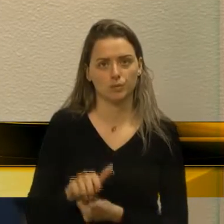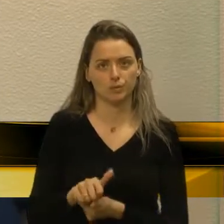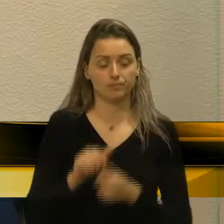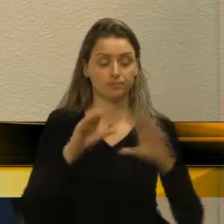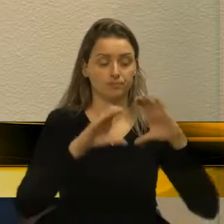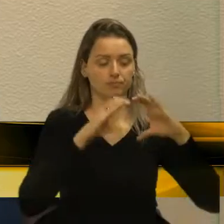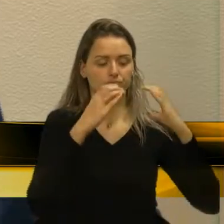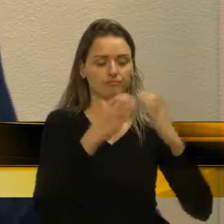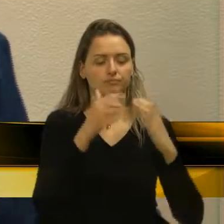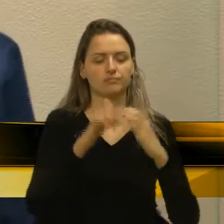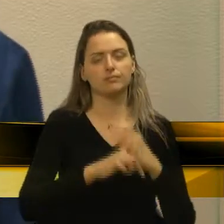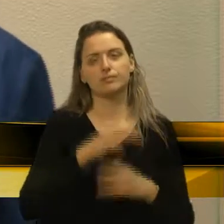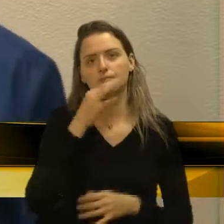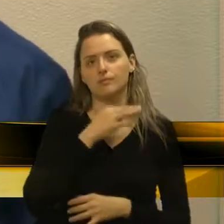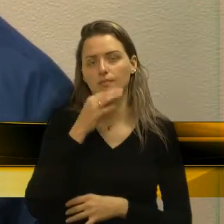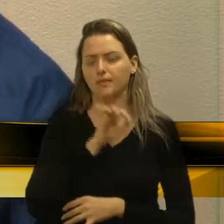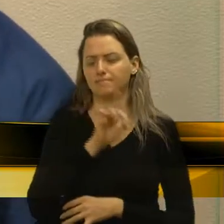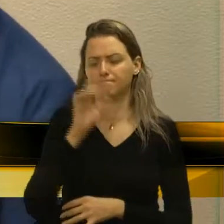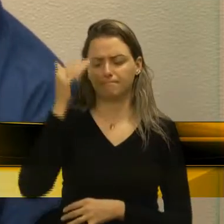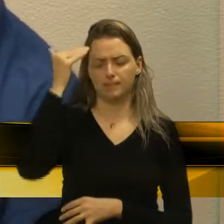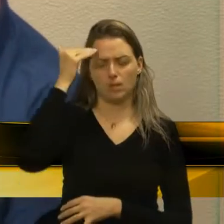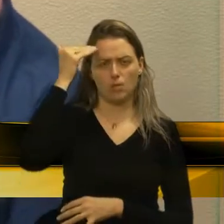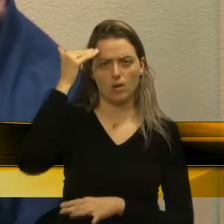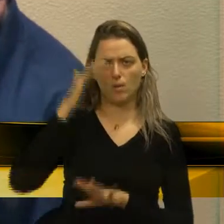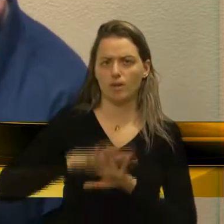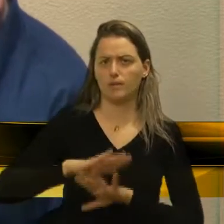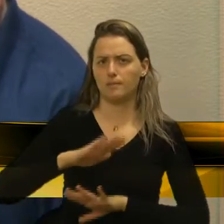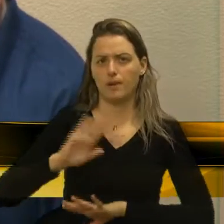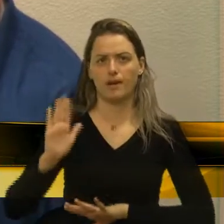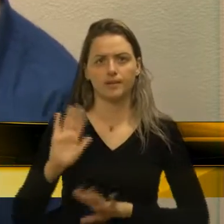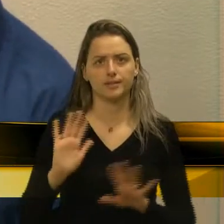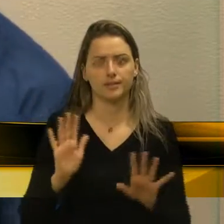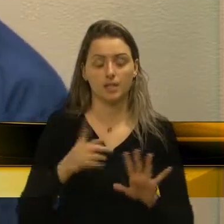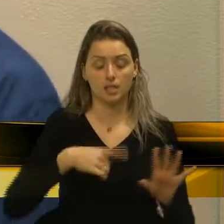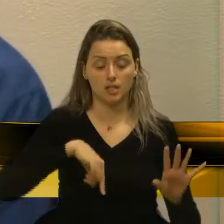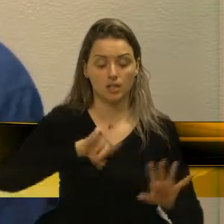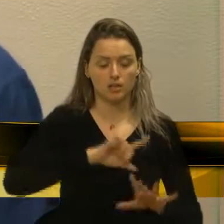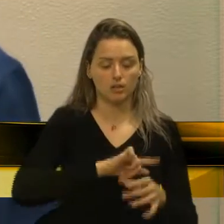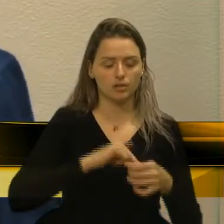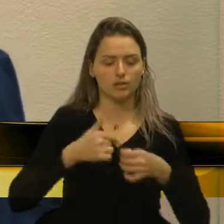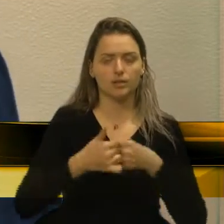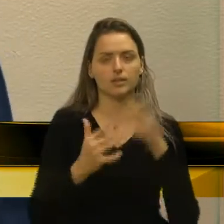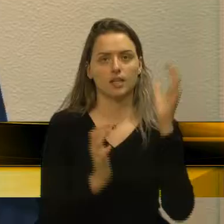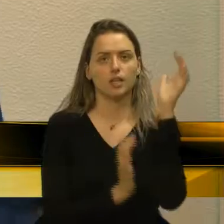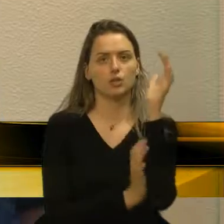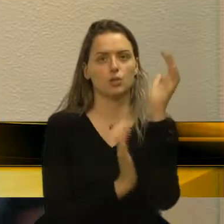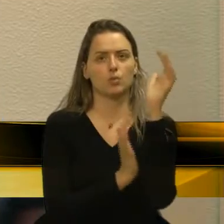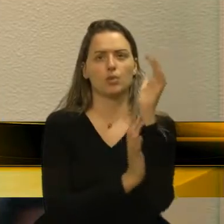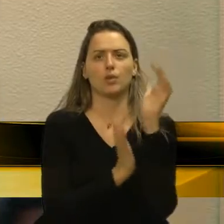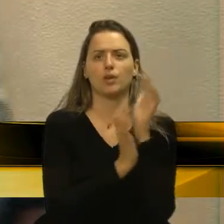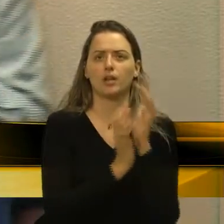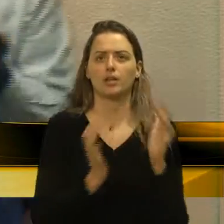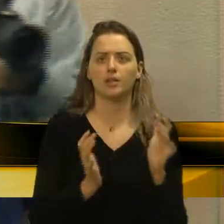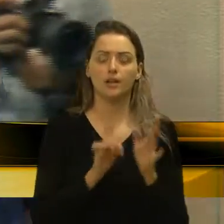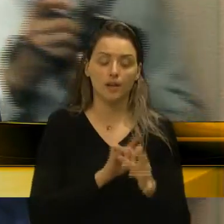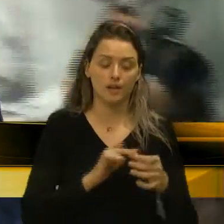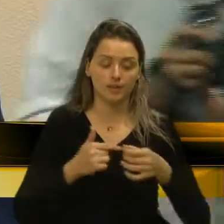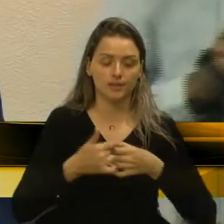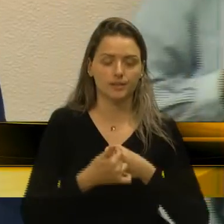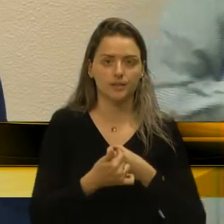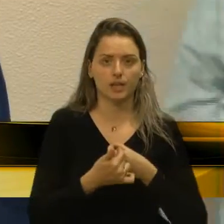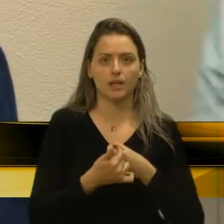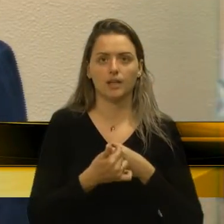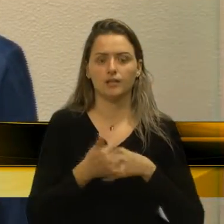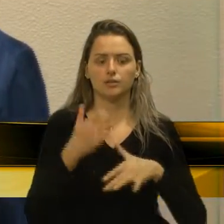Caxias do Sul não aguenta mais. Estamos na cidade da burocracia, na cidade que foi do